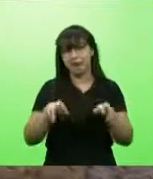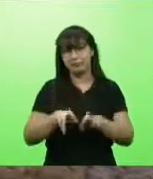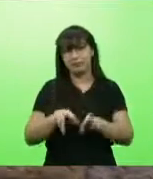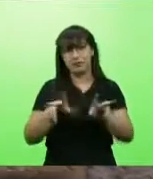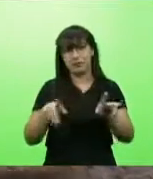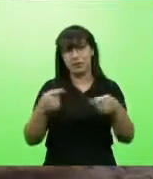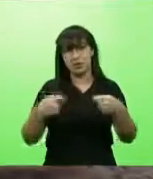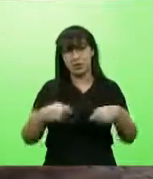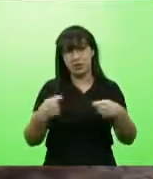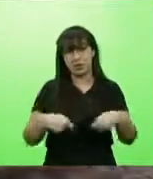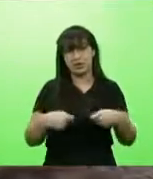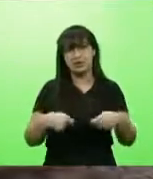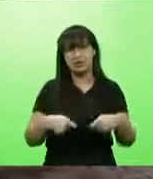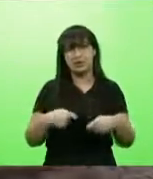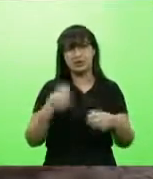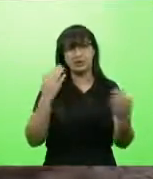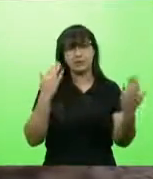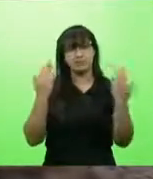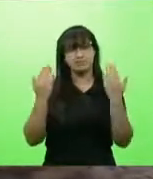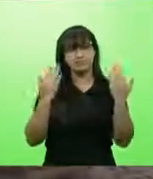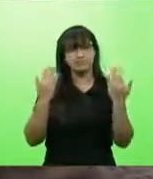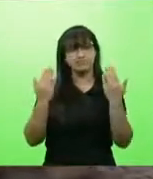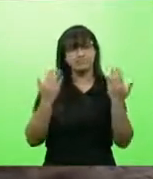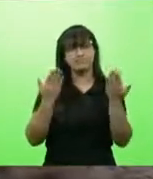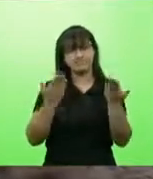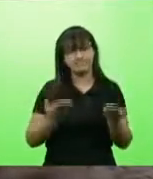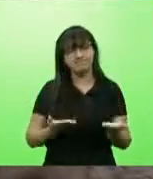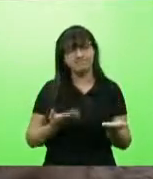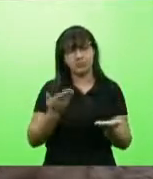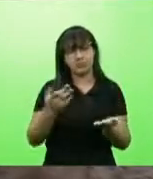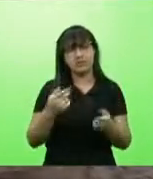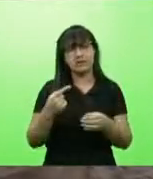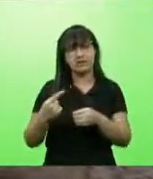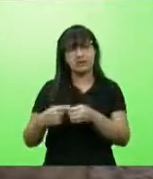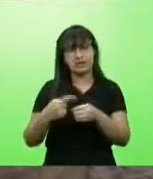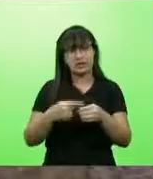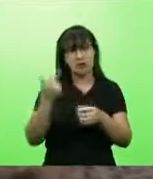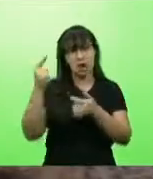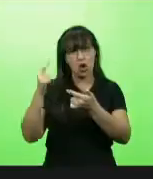precisa ser questionado nas outras cidades que o senhor mencionou.